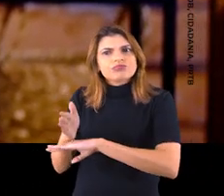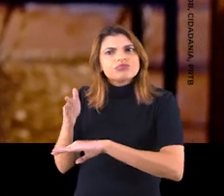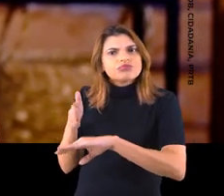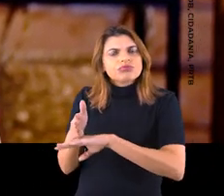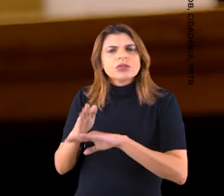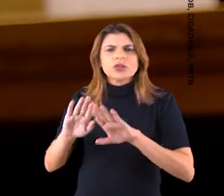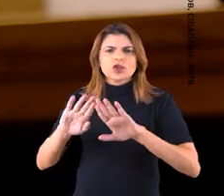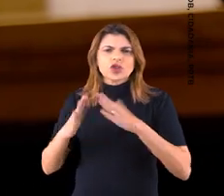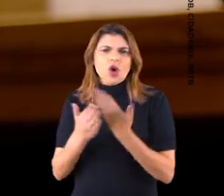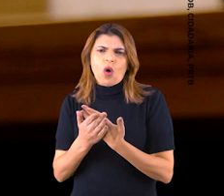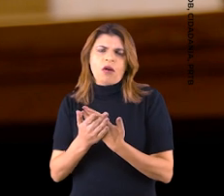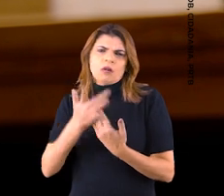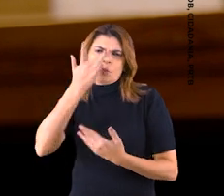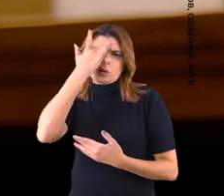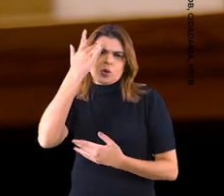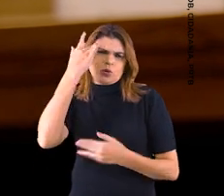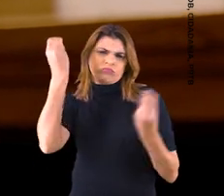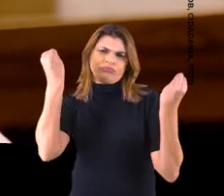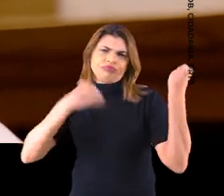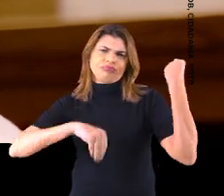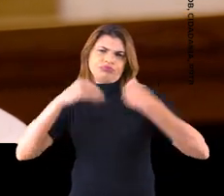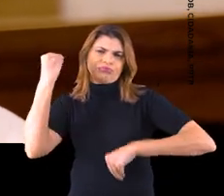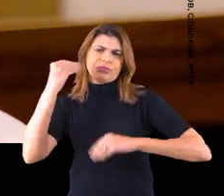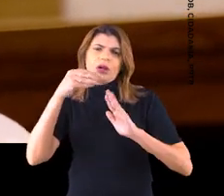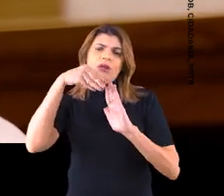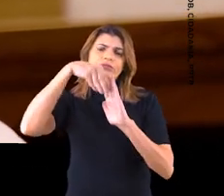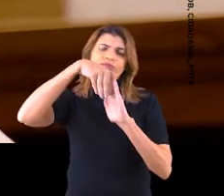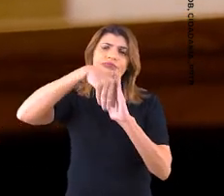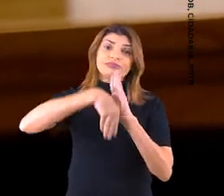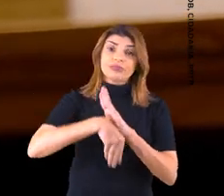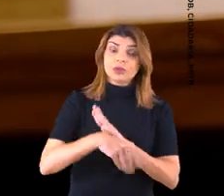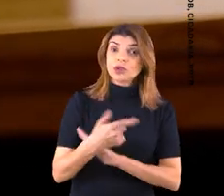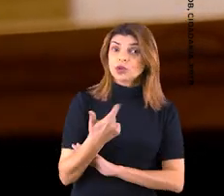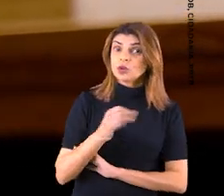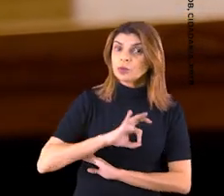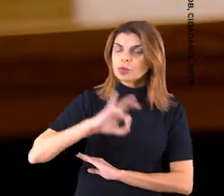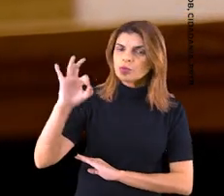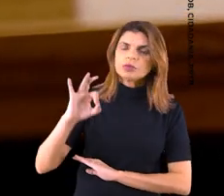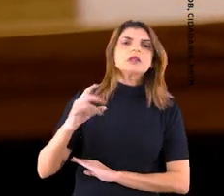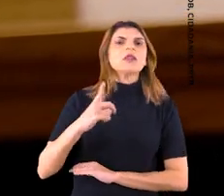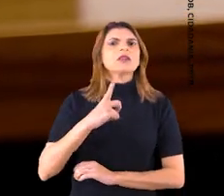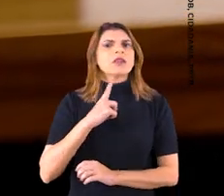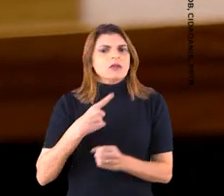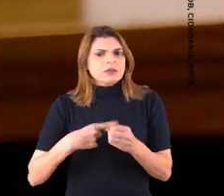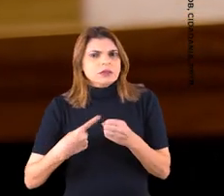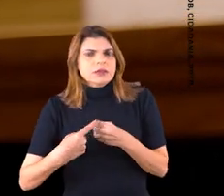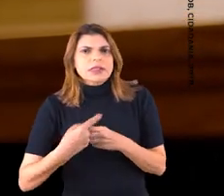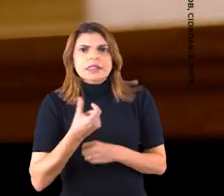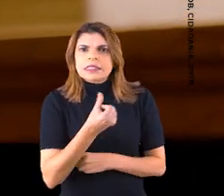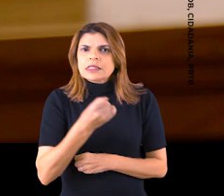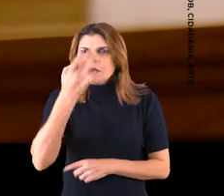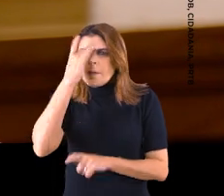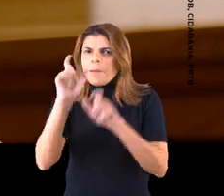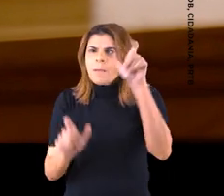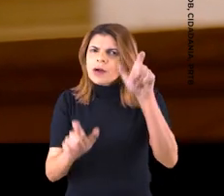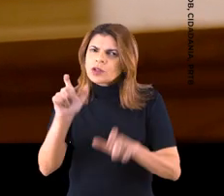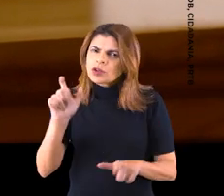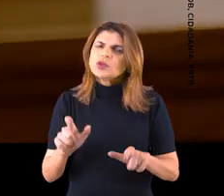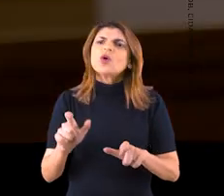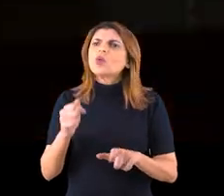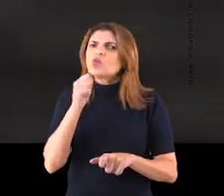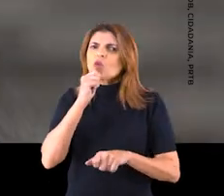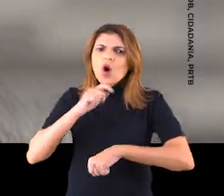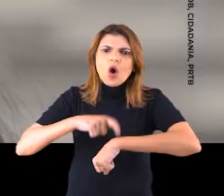12%. É um absurdo que uma cidade como Belfor Rocha, com quase 600 mil habitantes, ainda não tenha nenhuma escola com tempo